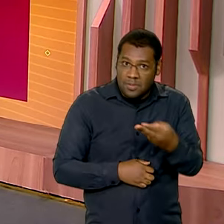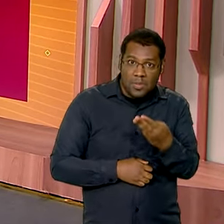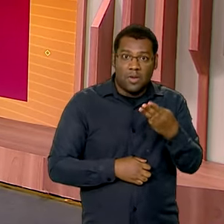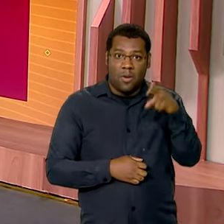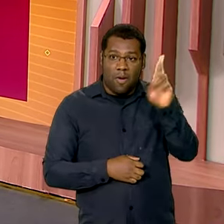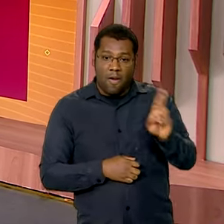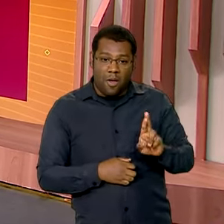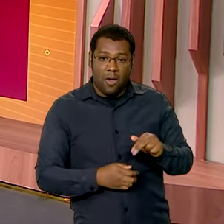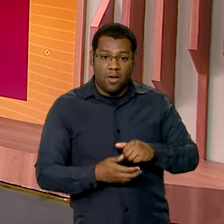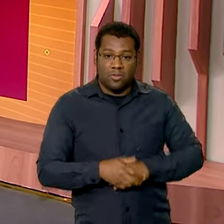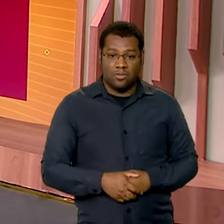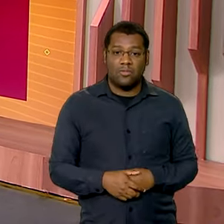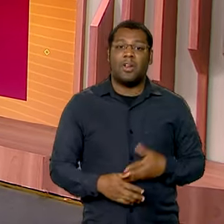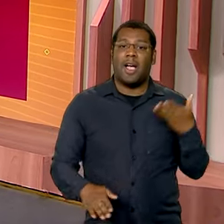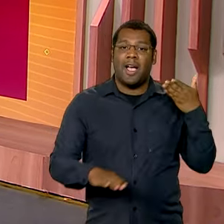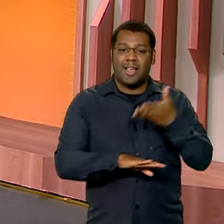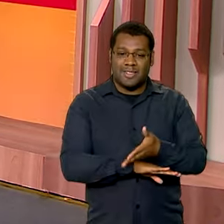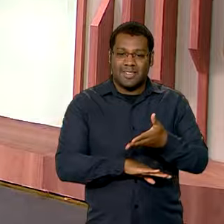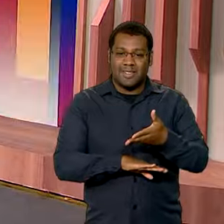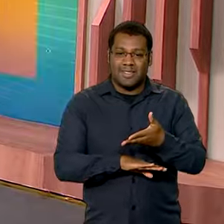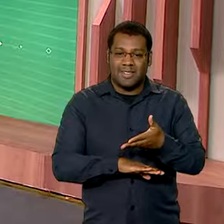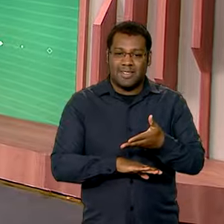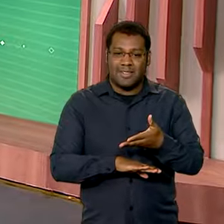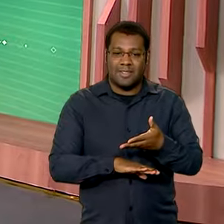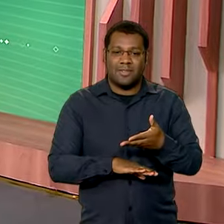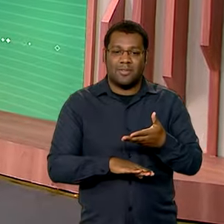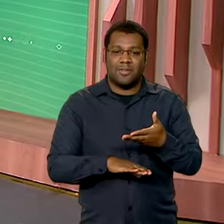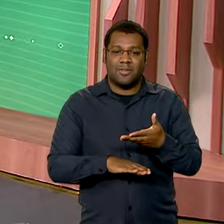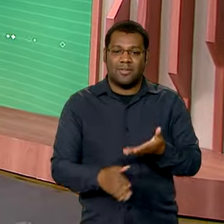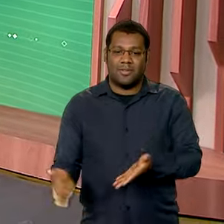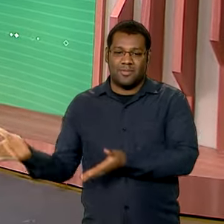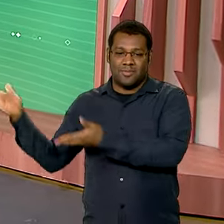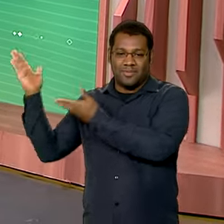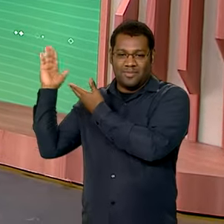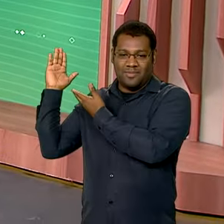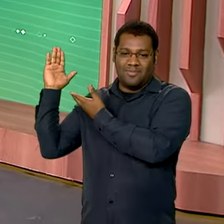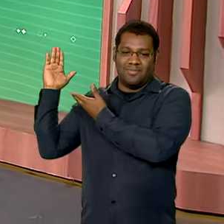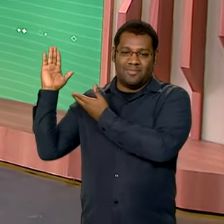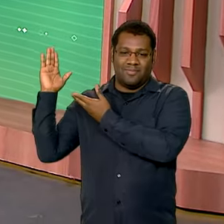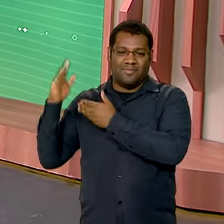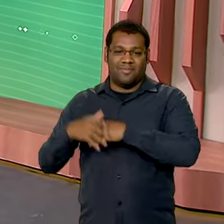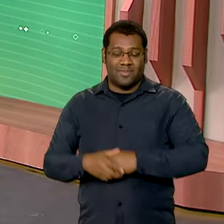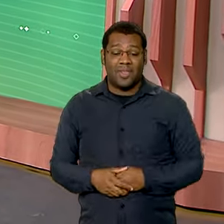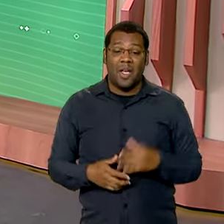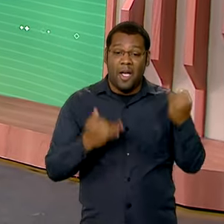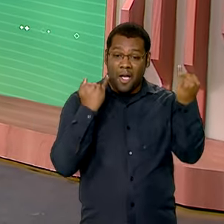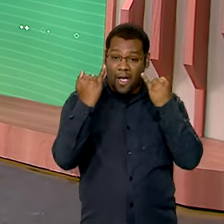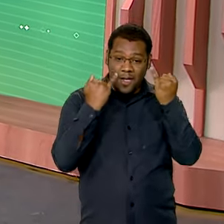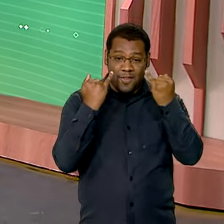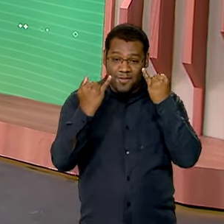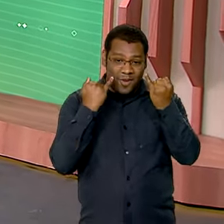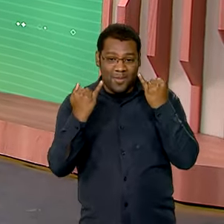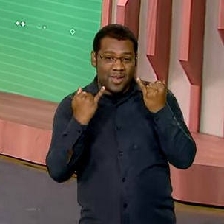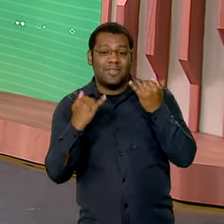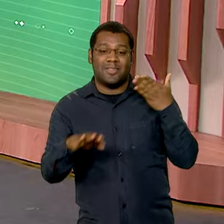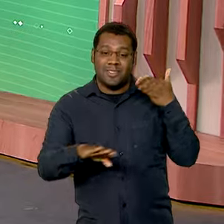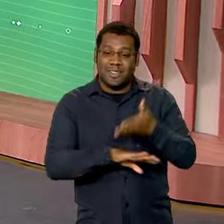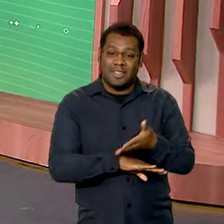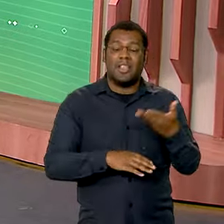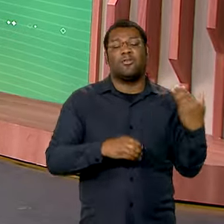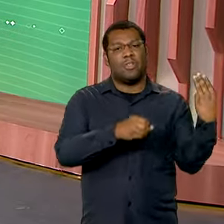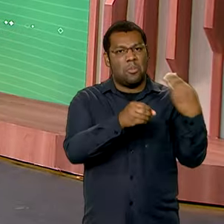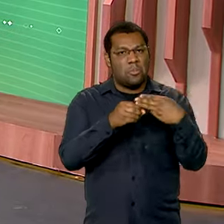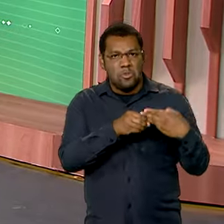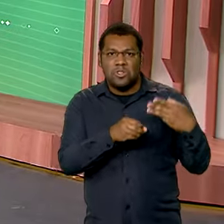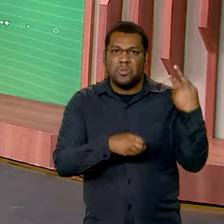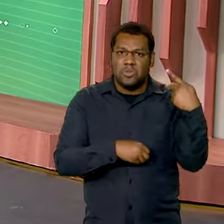reais. reais. Basta acessar gov.br barra comunica.br para saber essas informações, saber sobre o seu município,